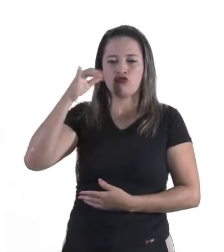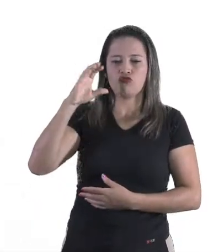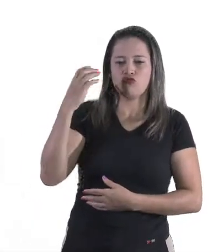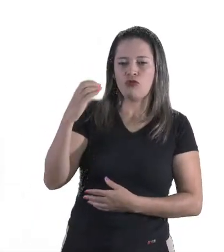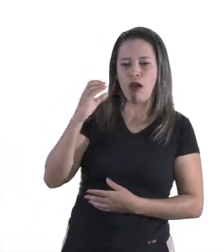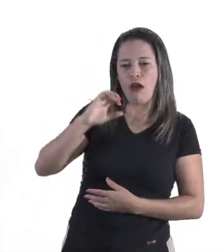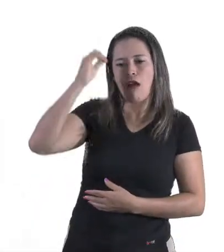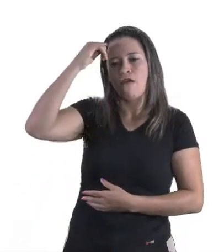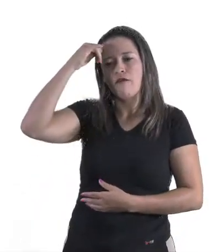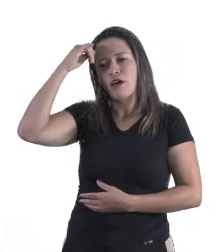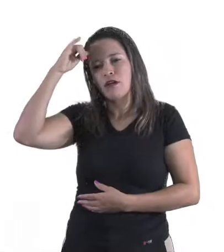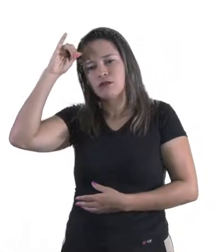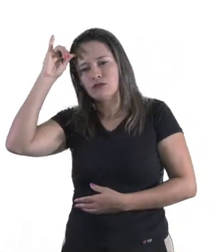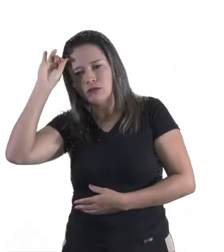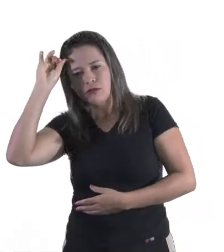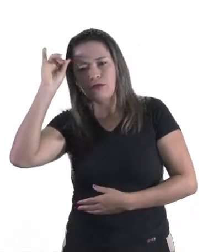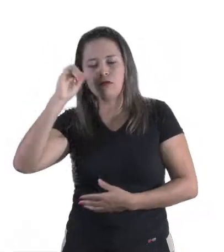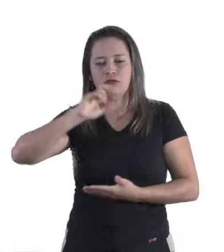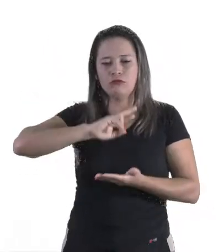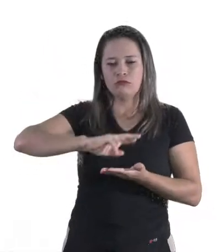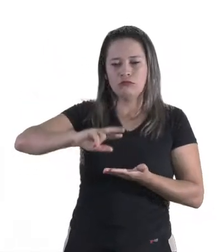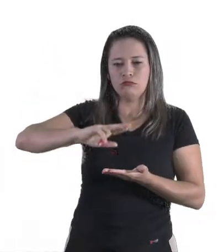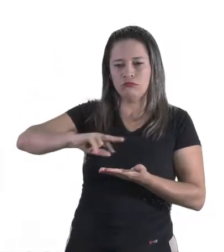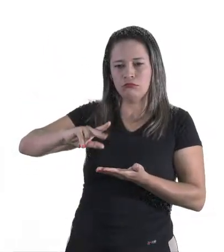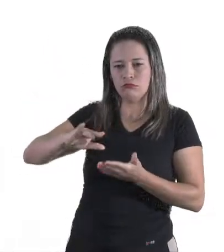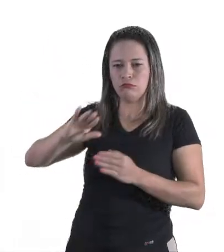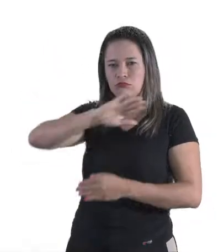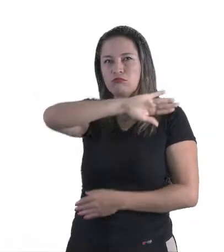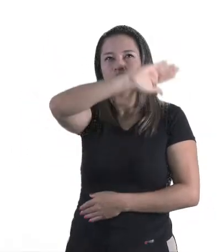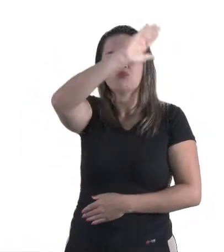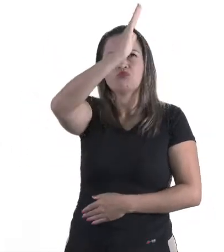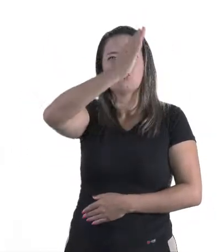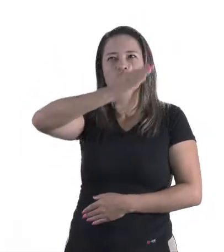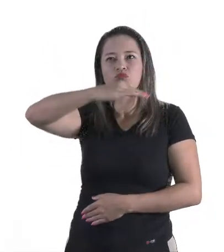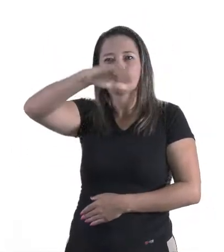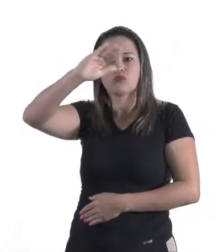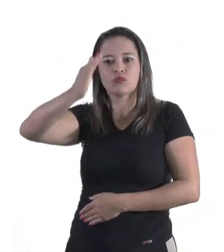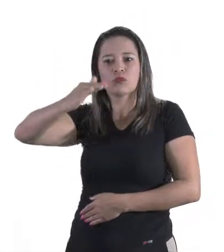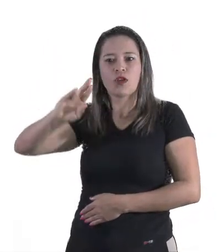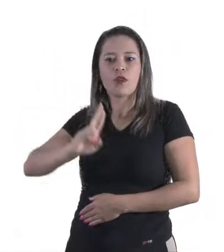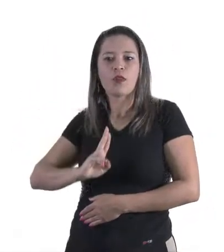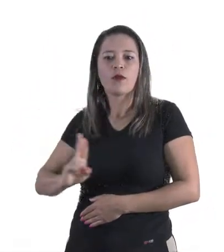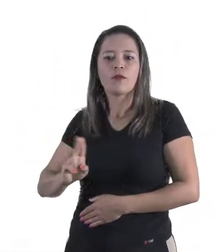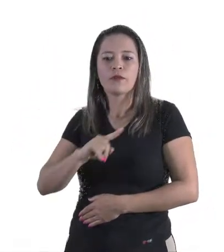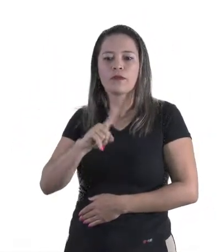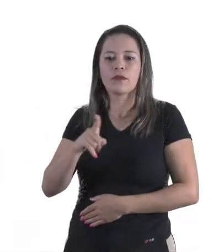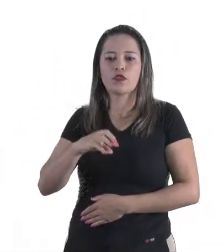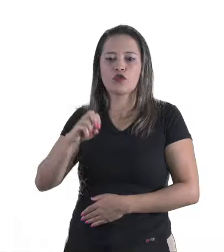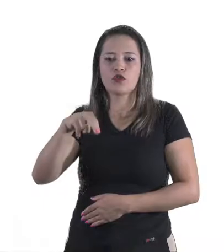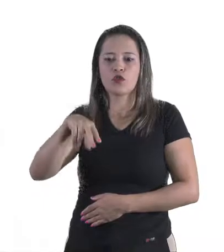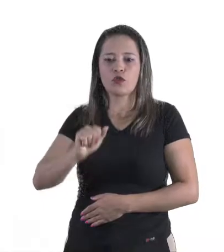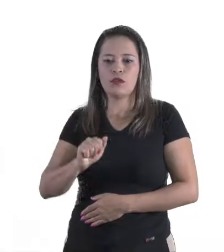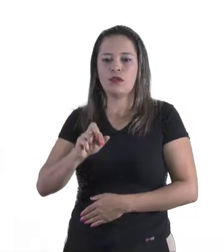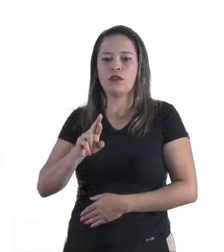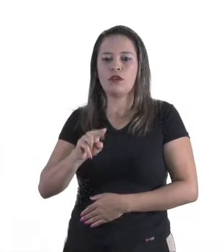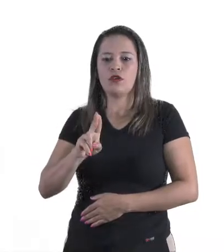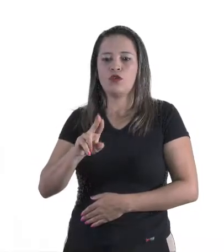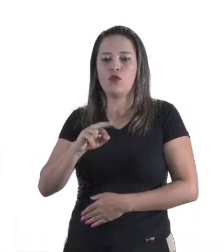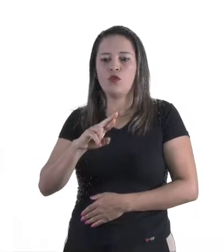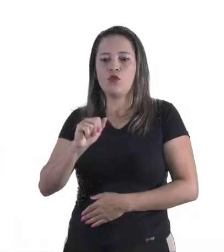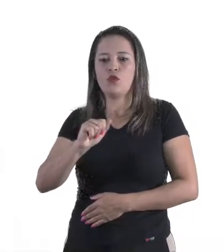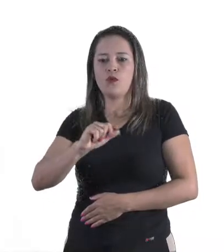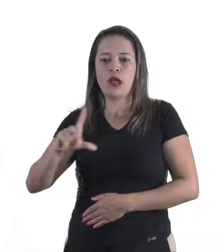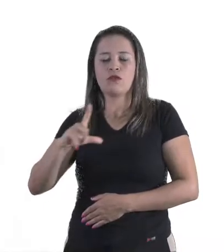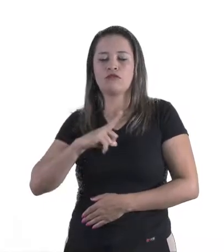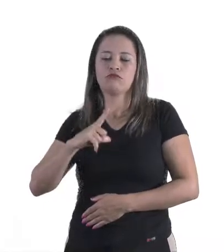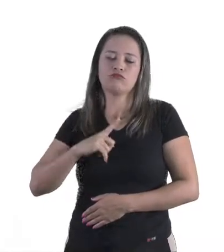fazendas, tem muitas serras, montanhas. É chamada de zona rural, onde tem os